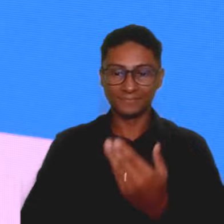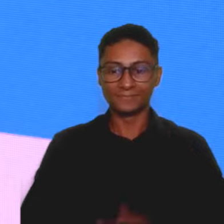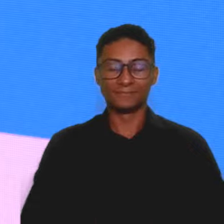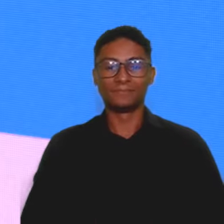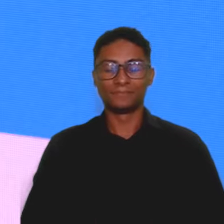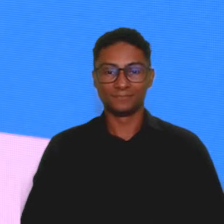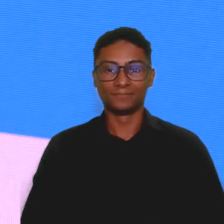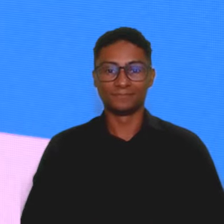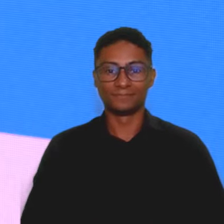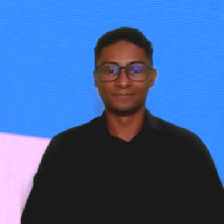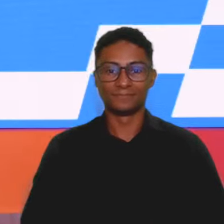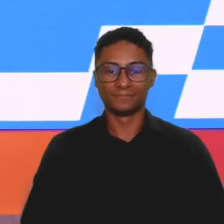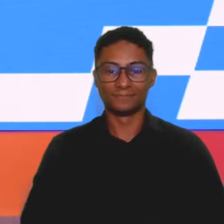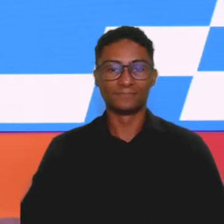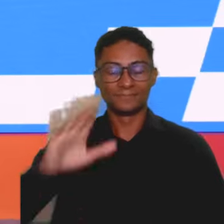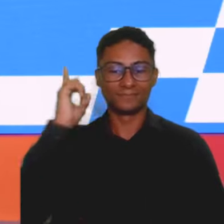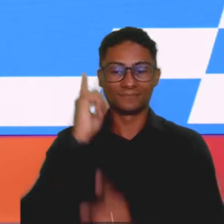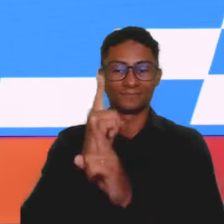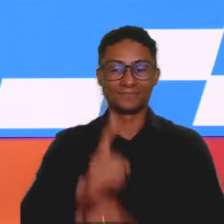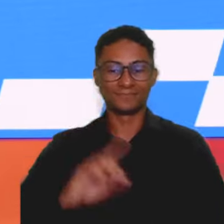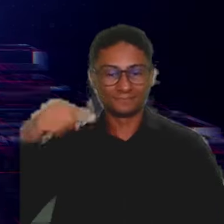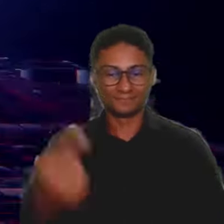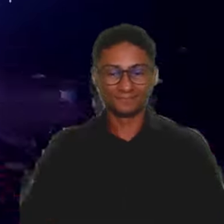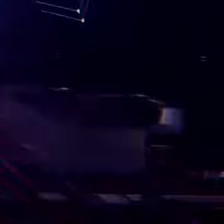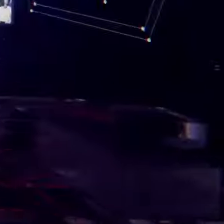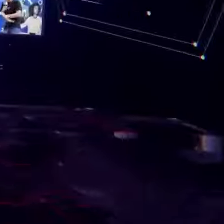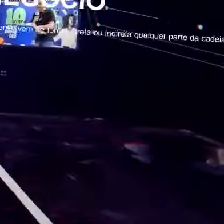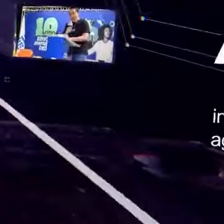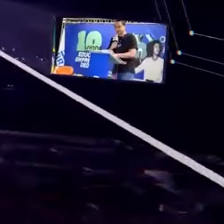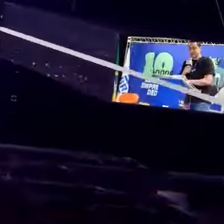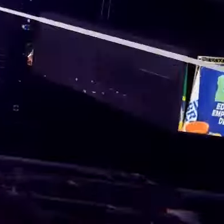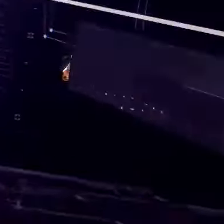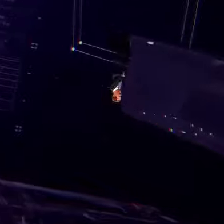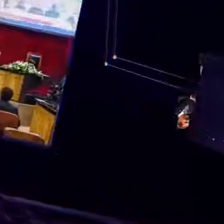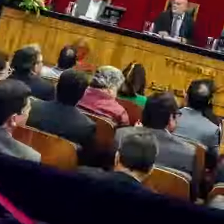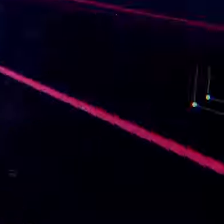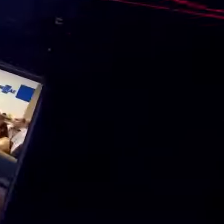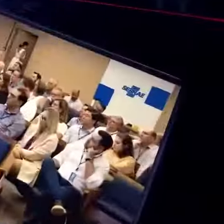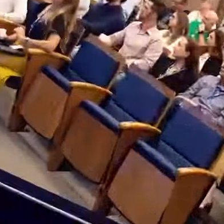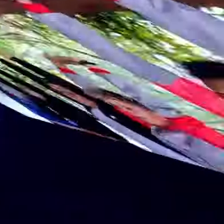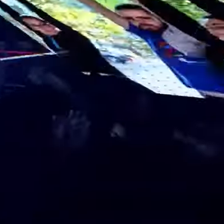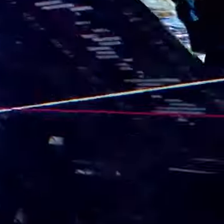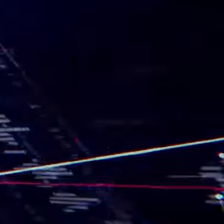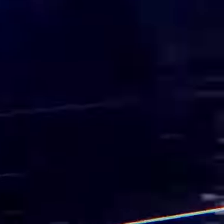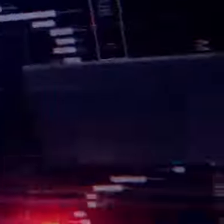570 0800. Até a próxima! E aí